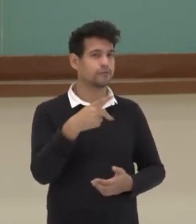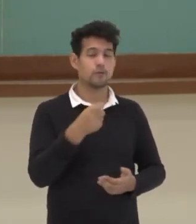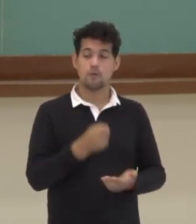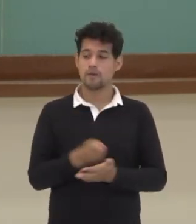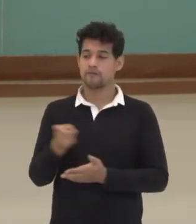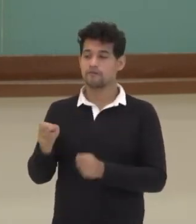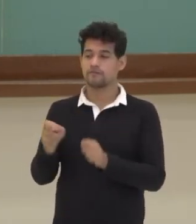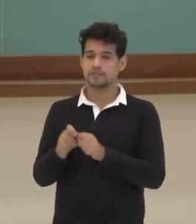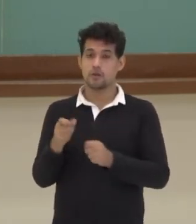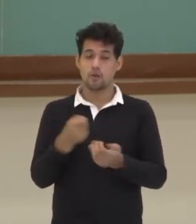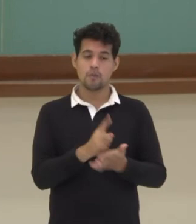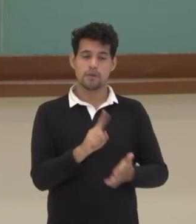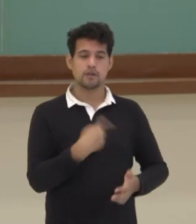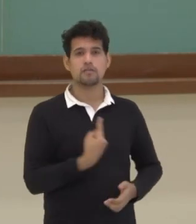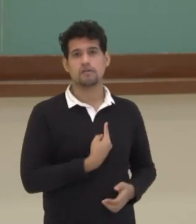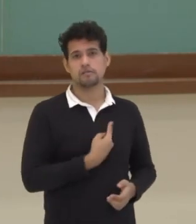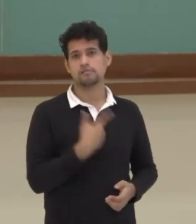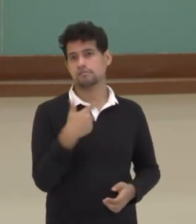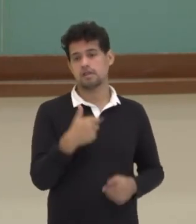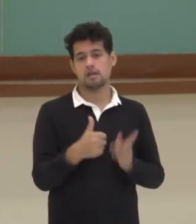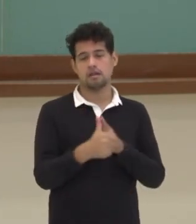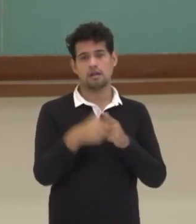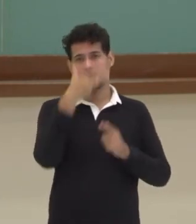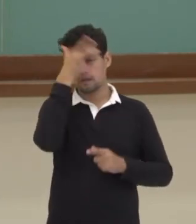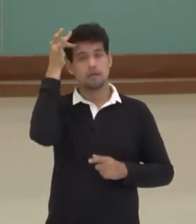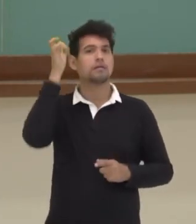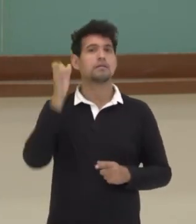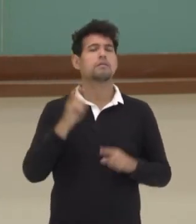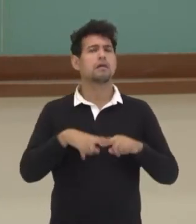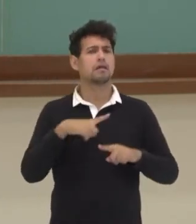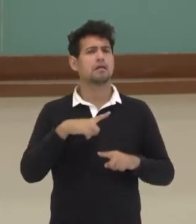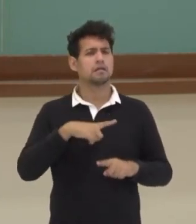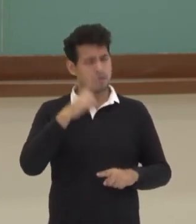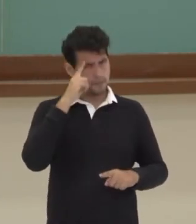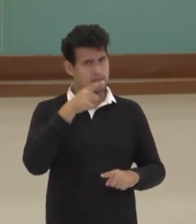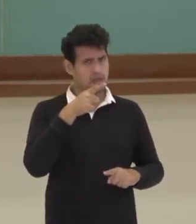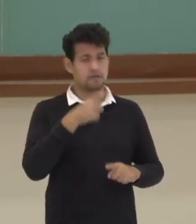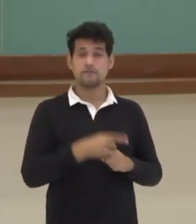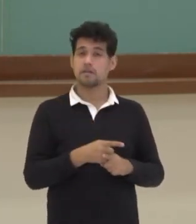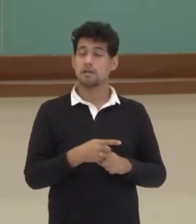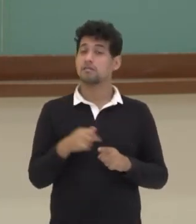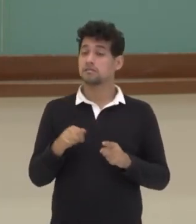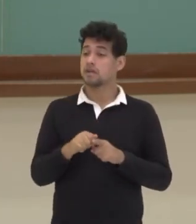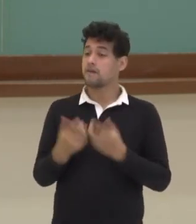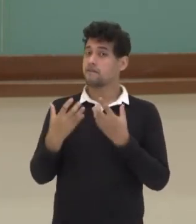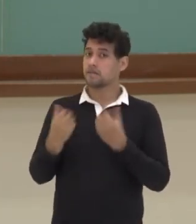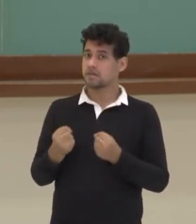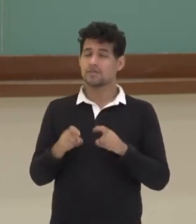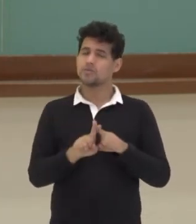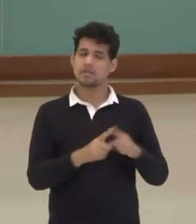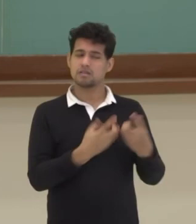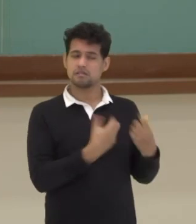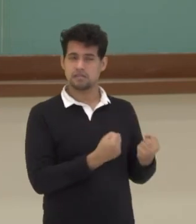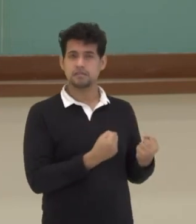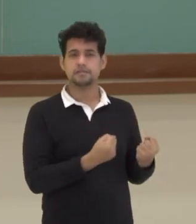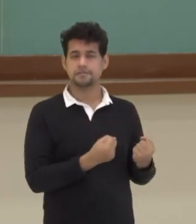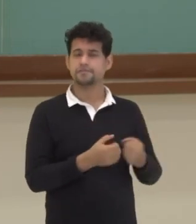você, compremos nós. Eu não tenho a primeira pessoa. E eu tenho o imperativo afirmativo e o imperativo negativo.